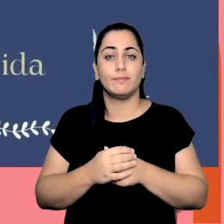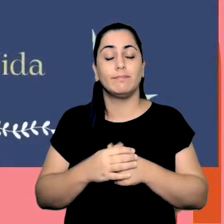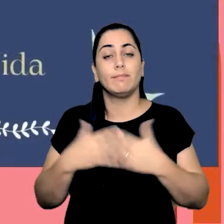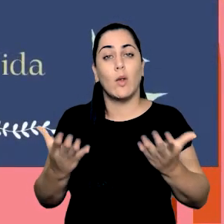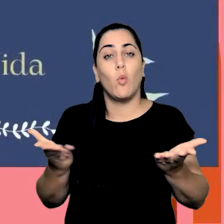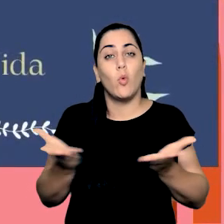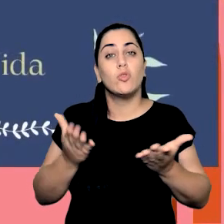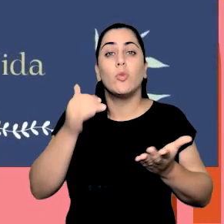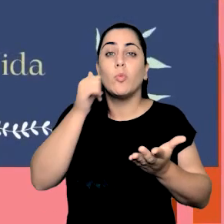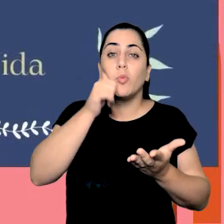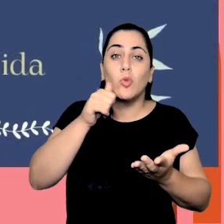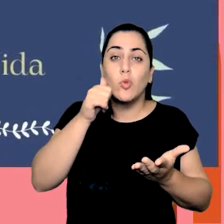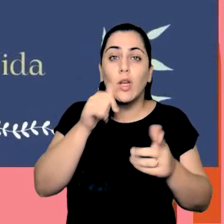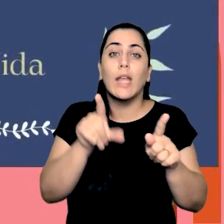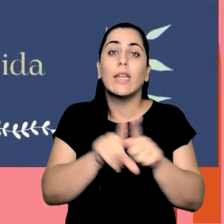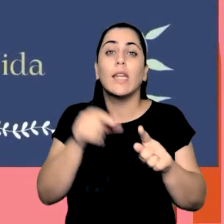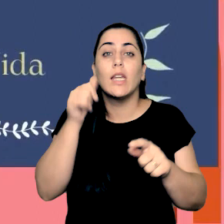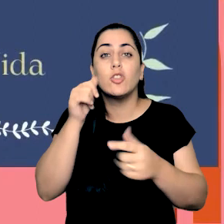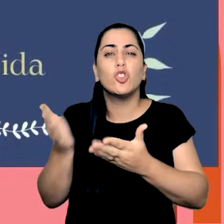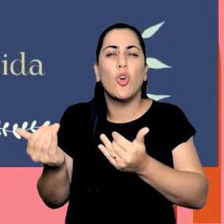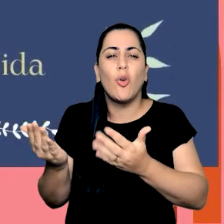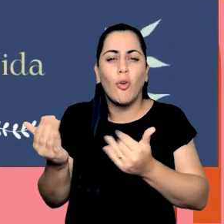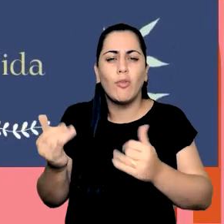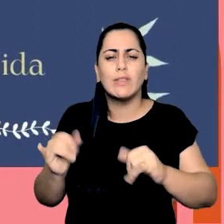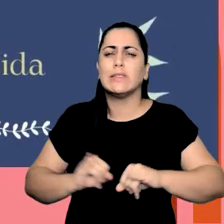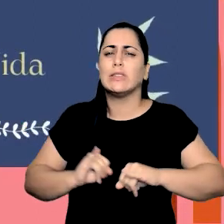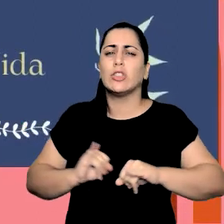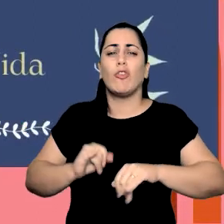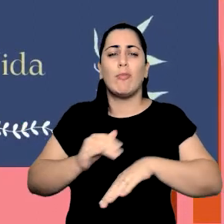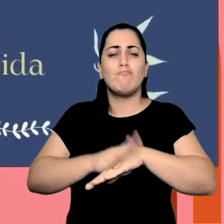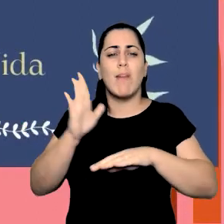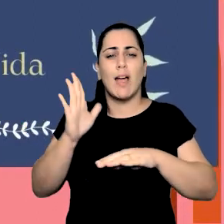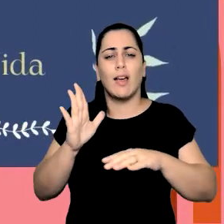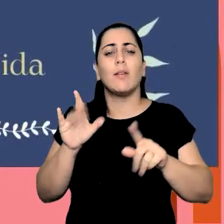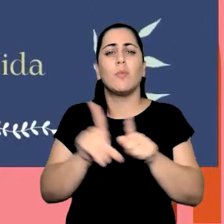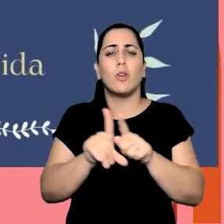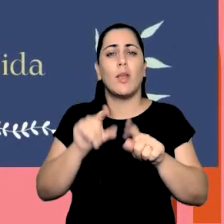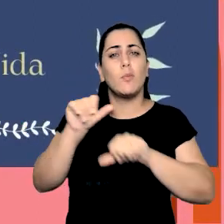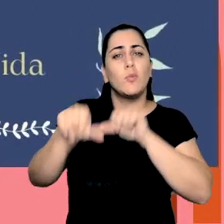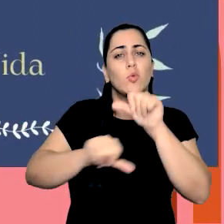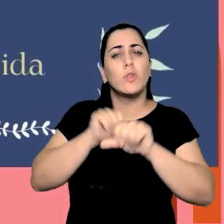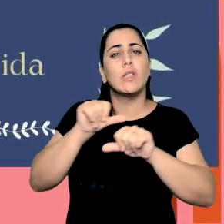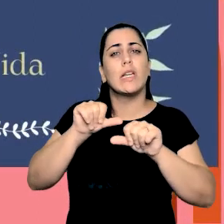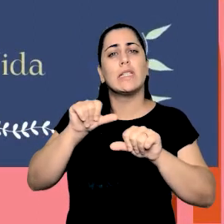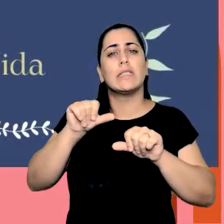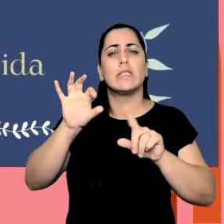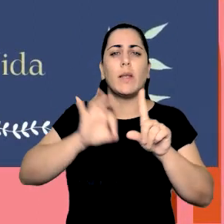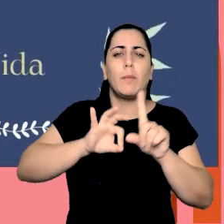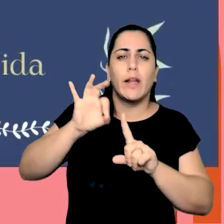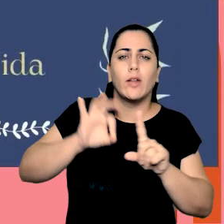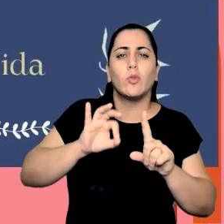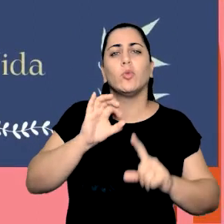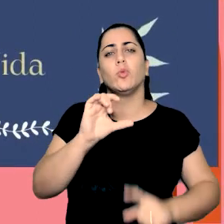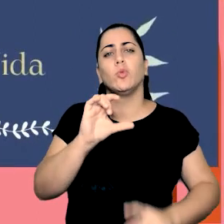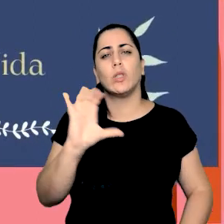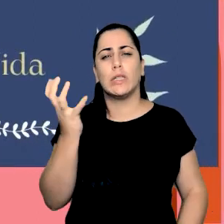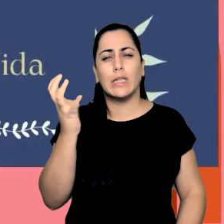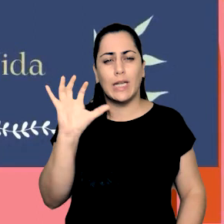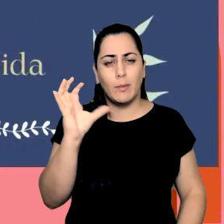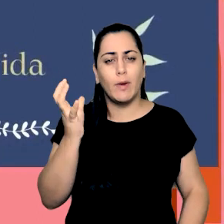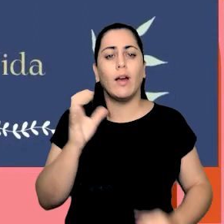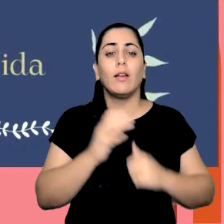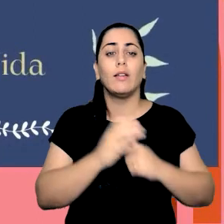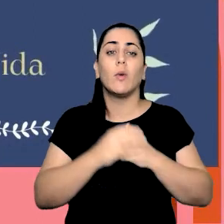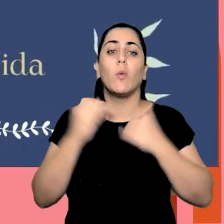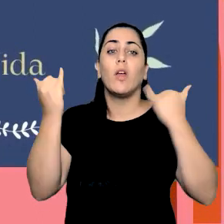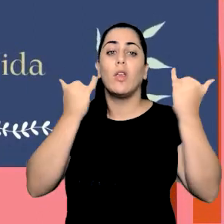Mulheres e meninas são as que mais sofrem com o impacto da crise climática. As informações mais recentes que dispomos